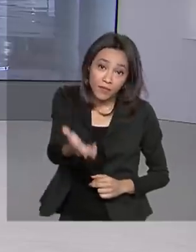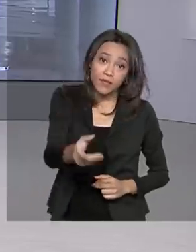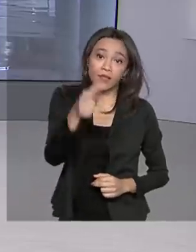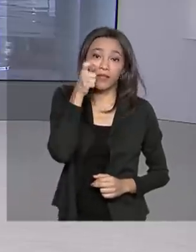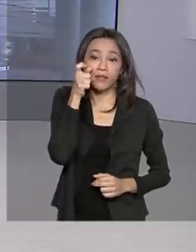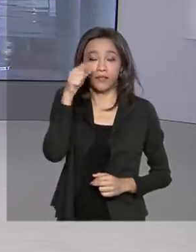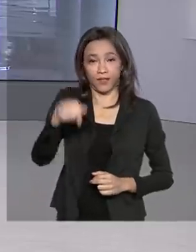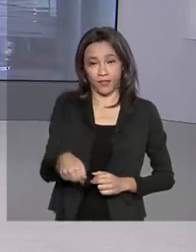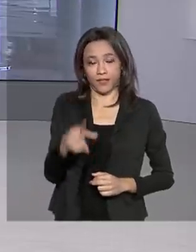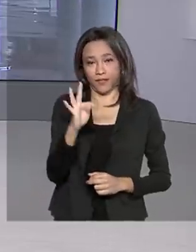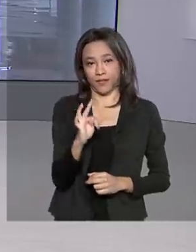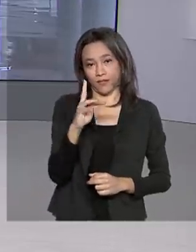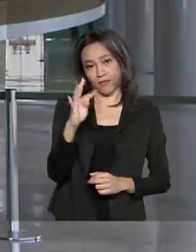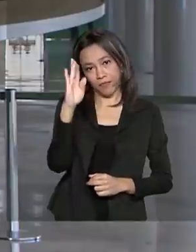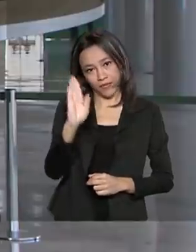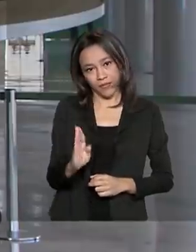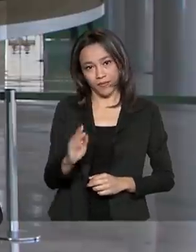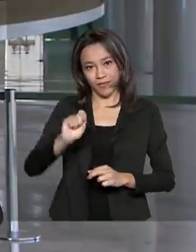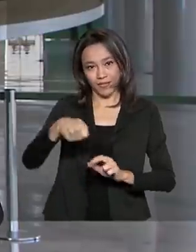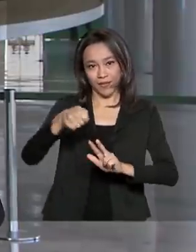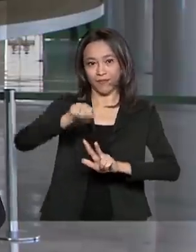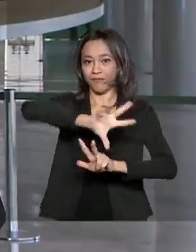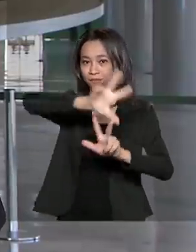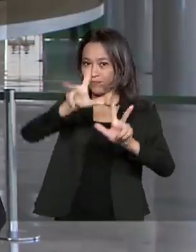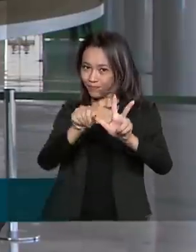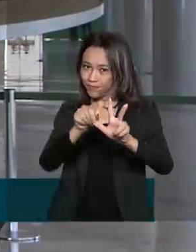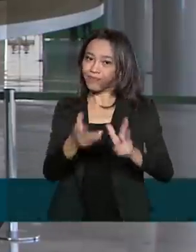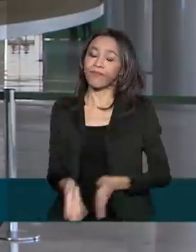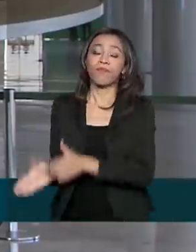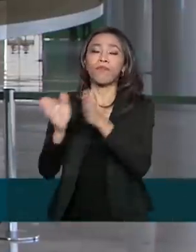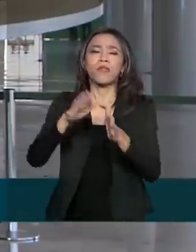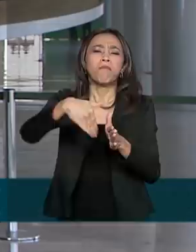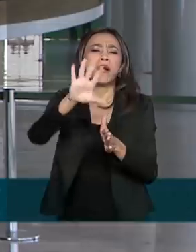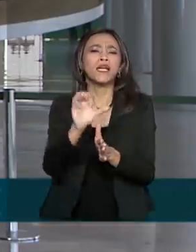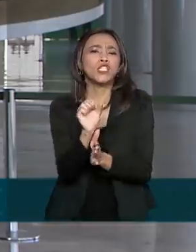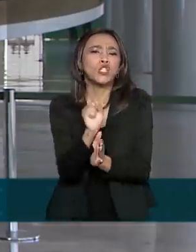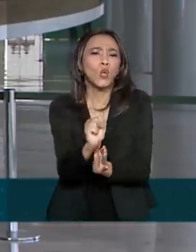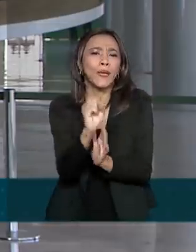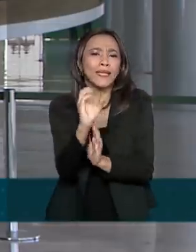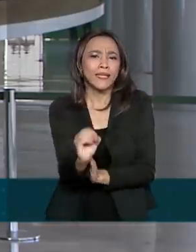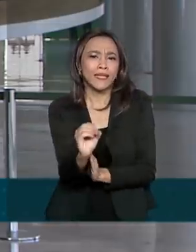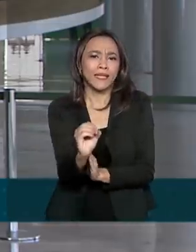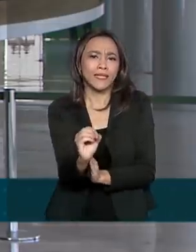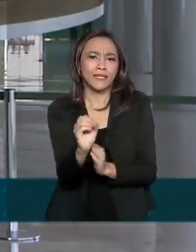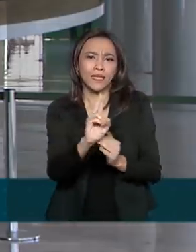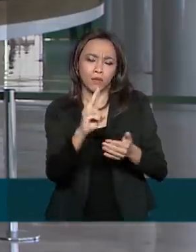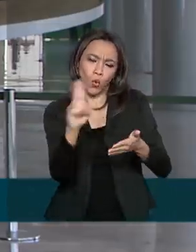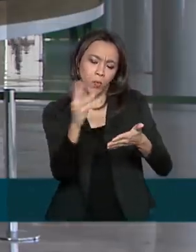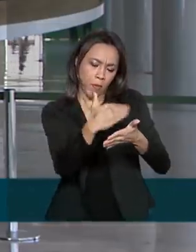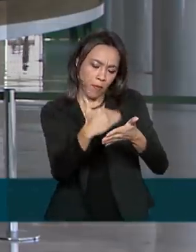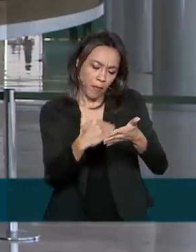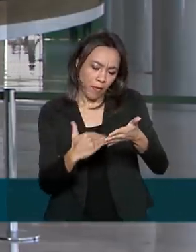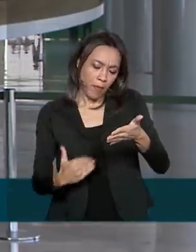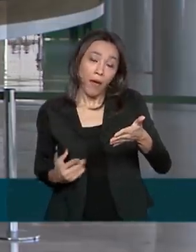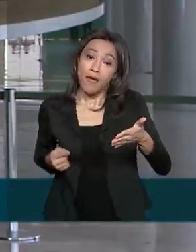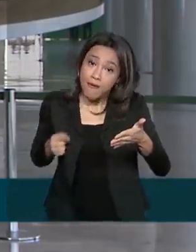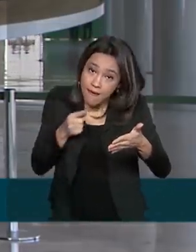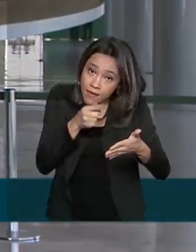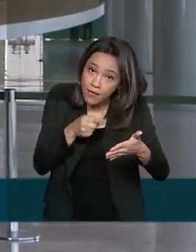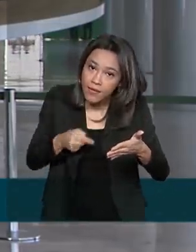que acompanha a TV Brasil. Olha só, Renata, mais de 80 itens dessa lista são medicamentos considerados